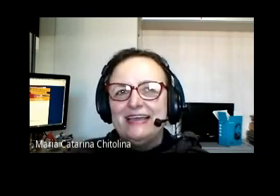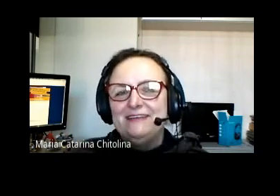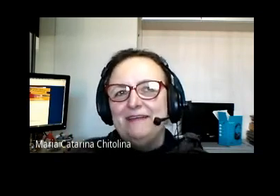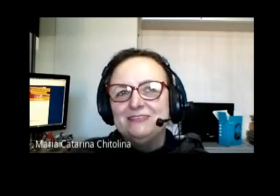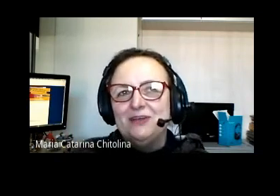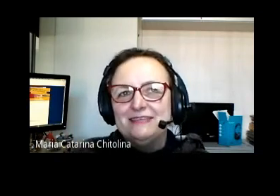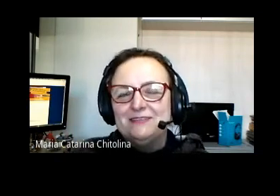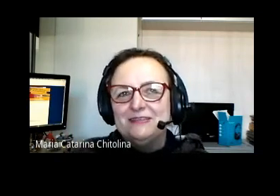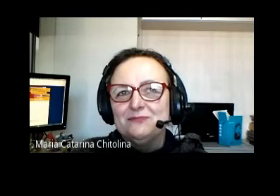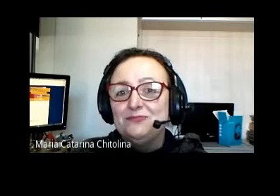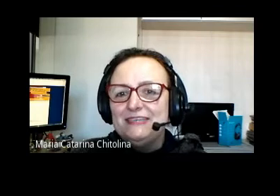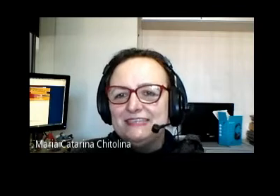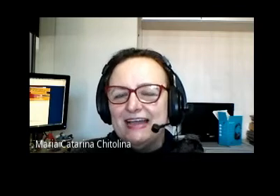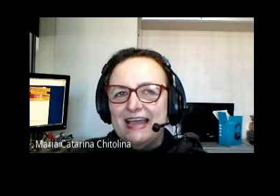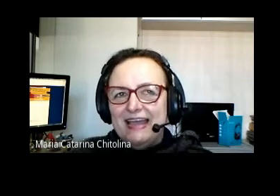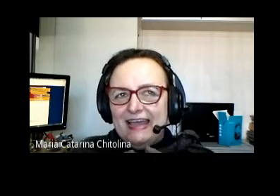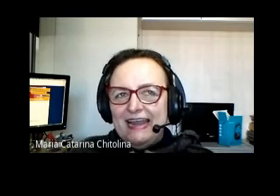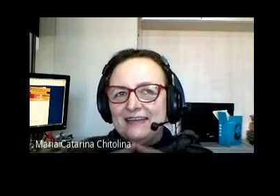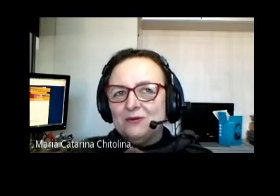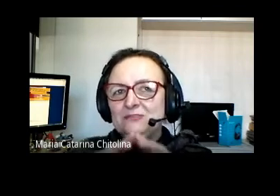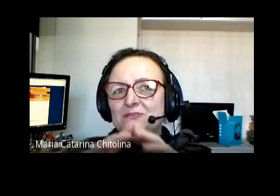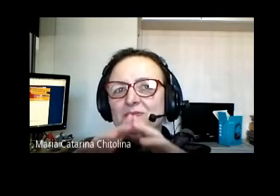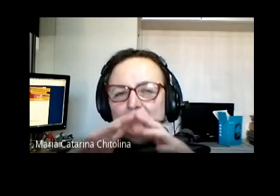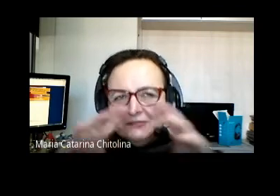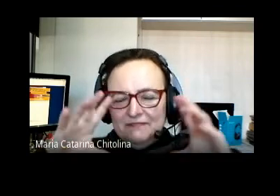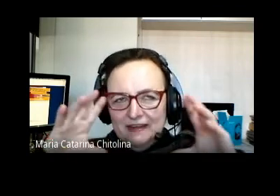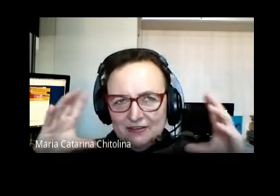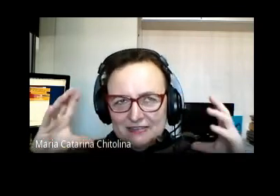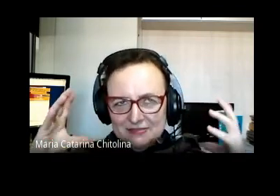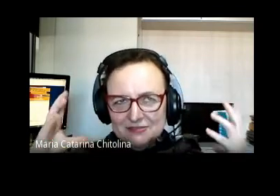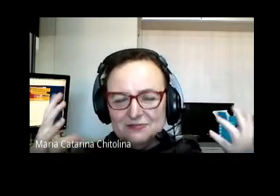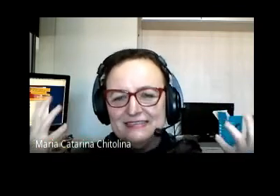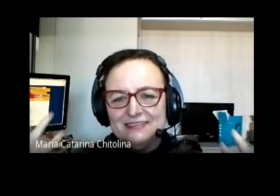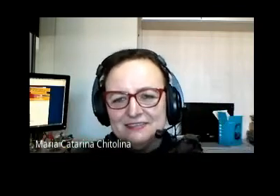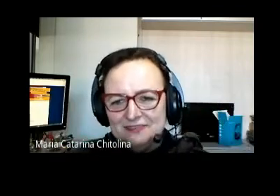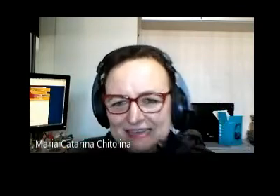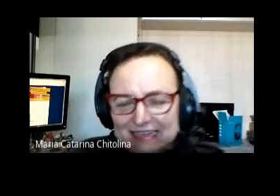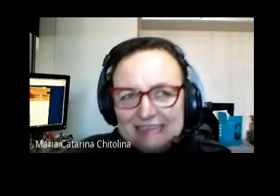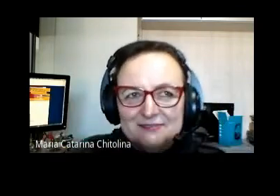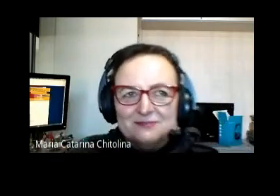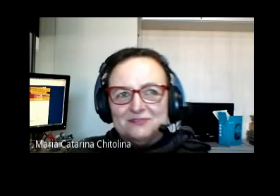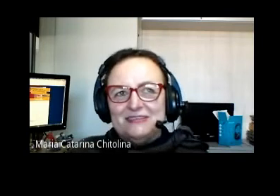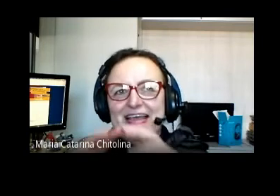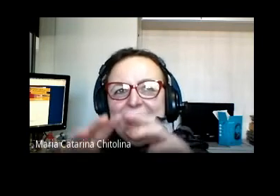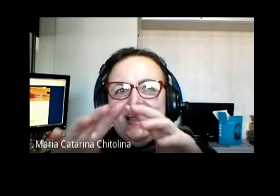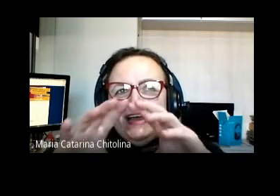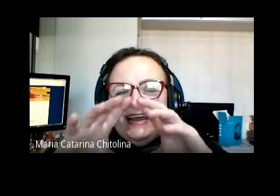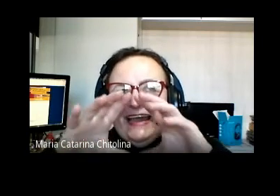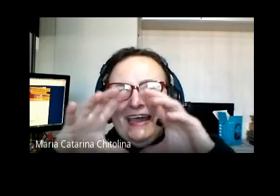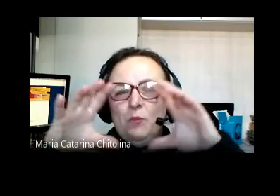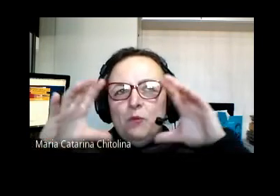vezes Ela não é só A situação jurídica Ela é a Por isso que eu falo Que nós temos que estudar A situacionalidade As construções